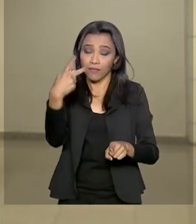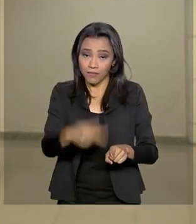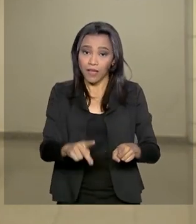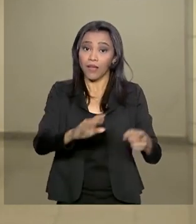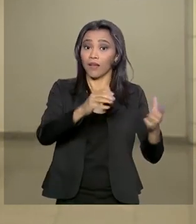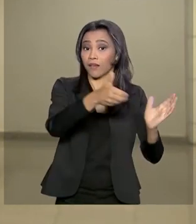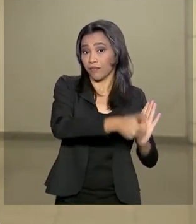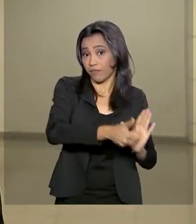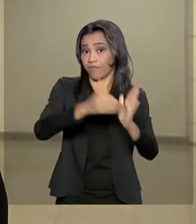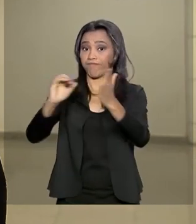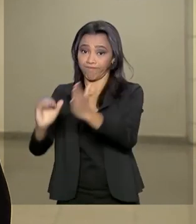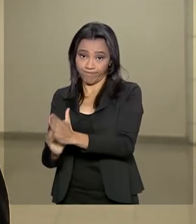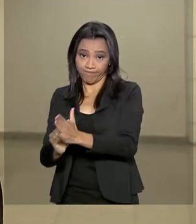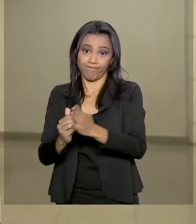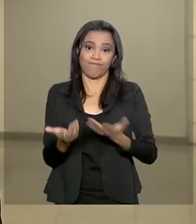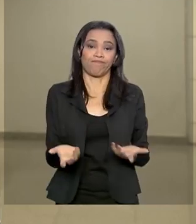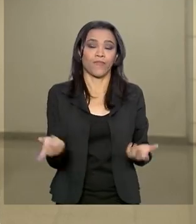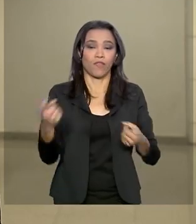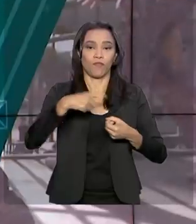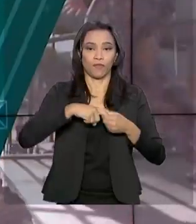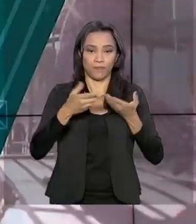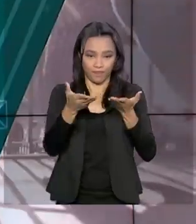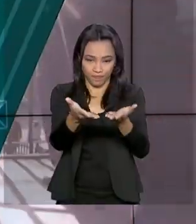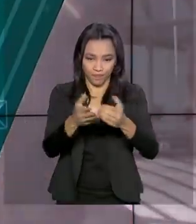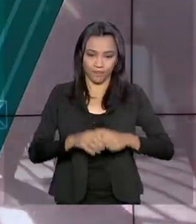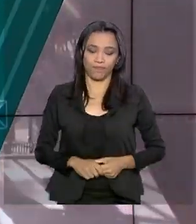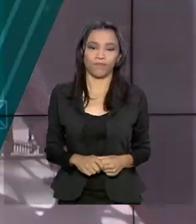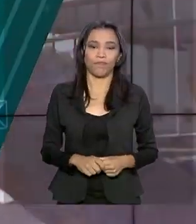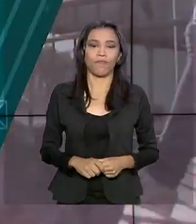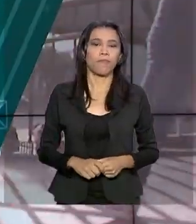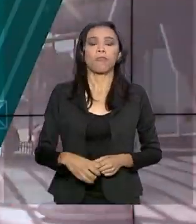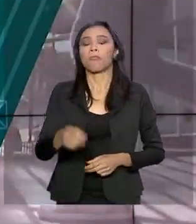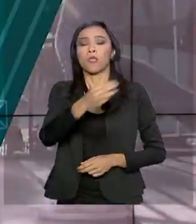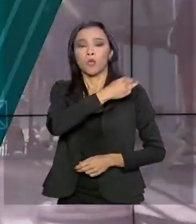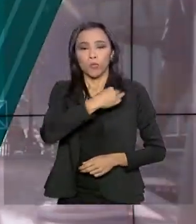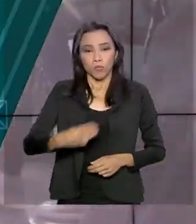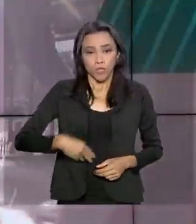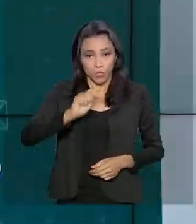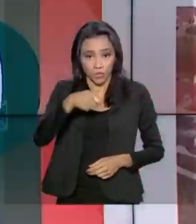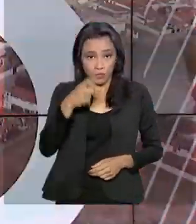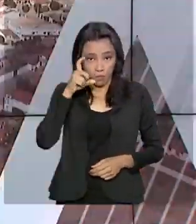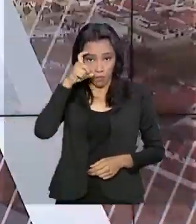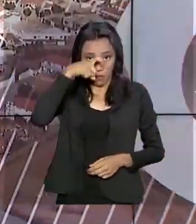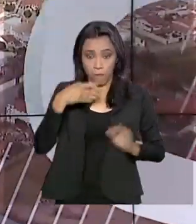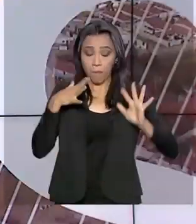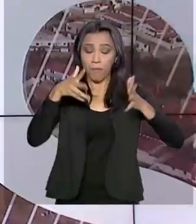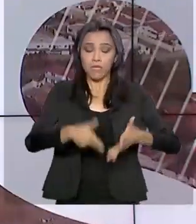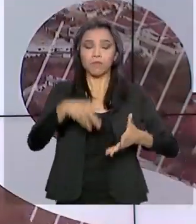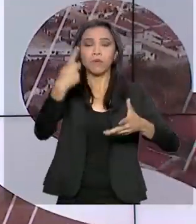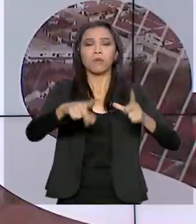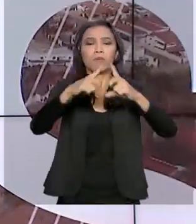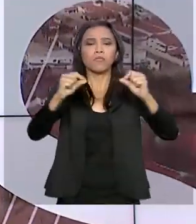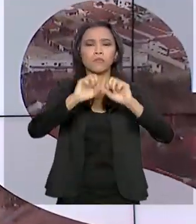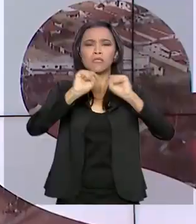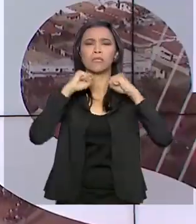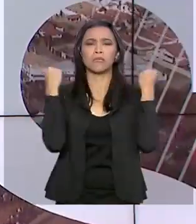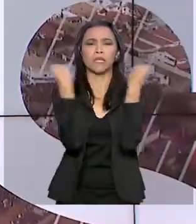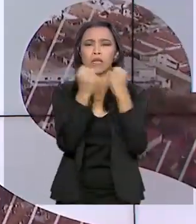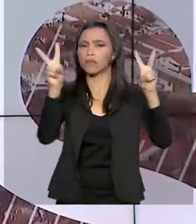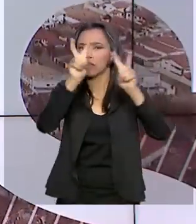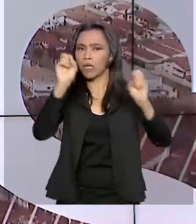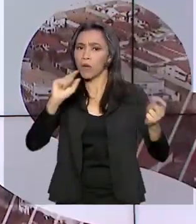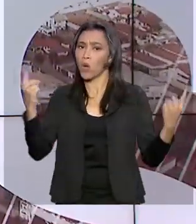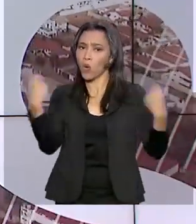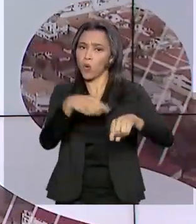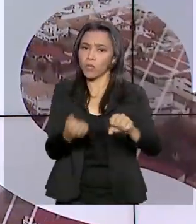e do Senado Federal. Voltamos ao estúdio. O ministro Sérgio Moro participou em Brasília de um seminário sobre combate à corrupção